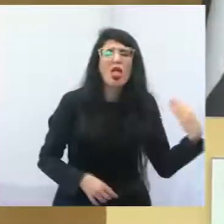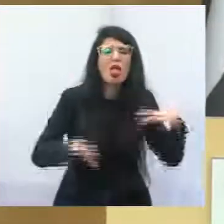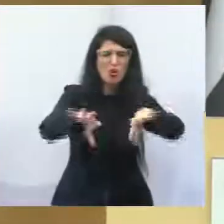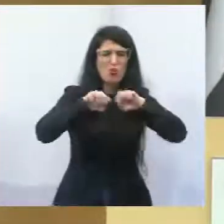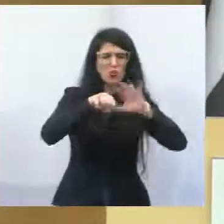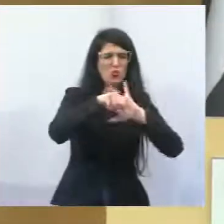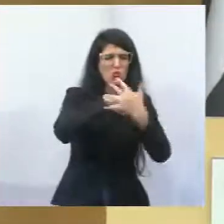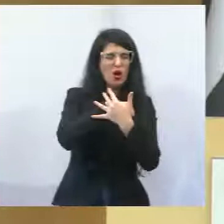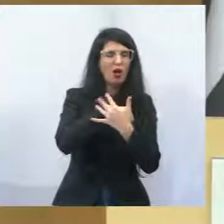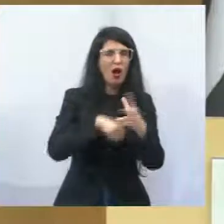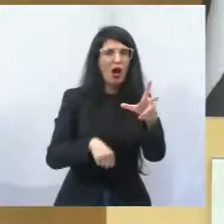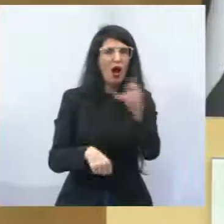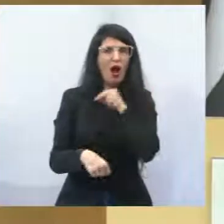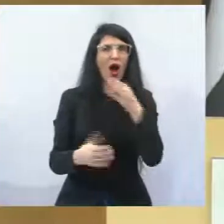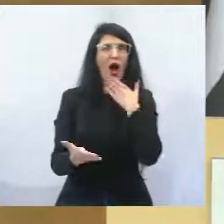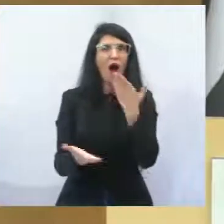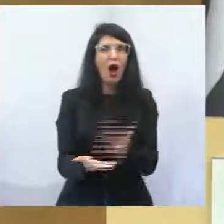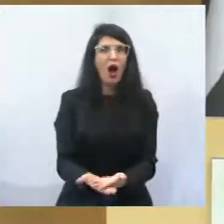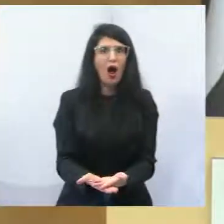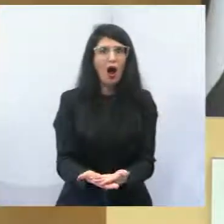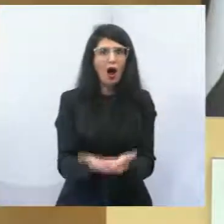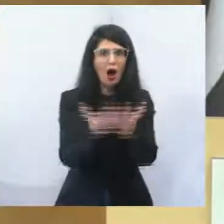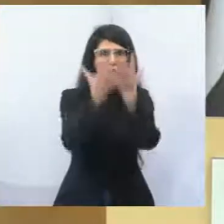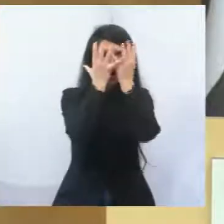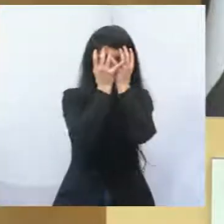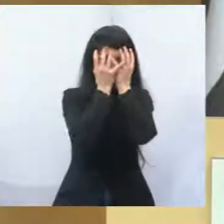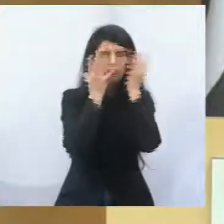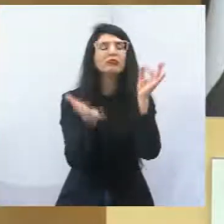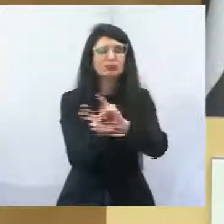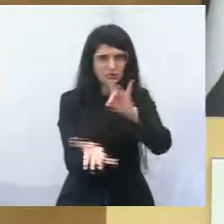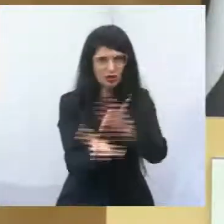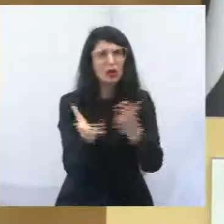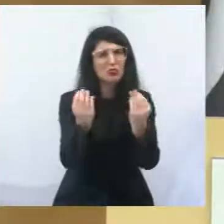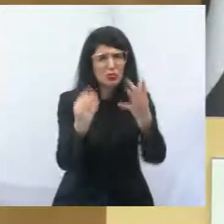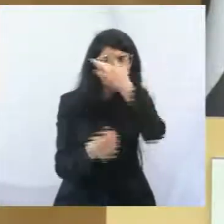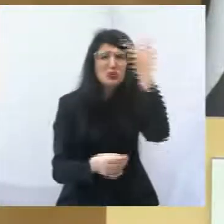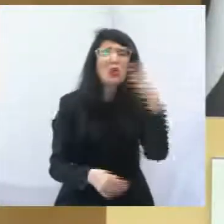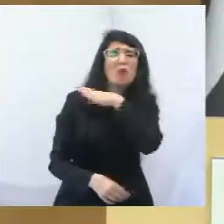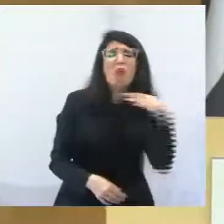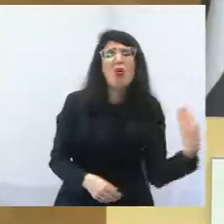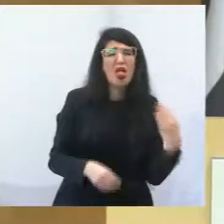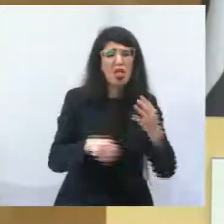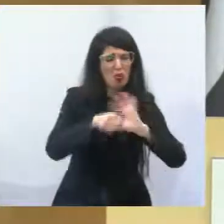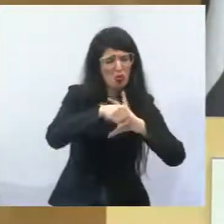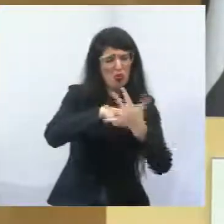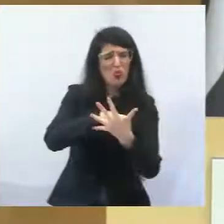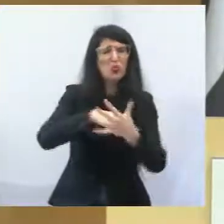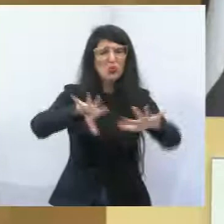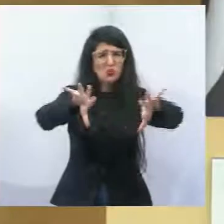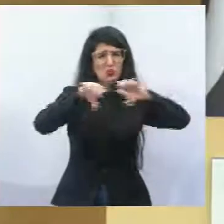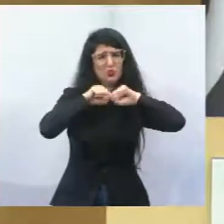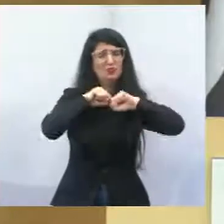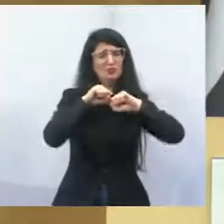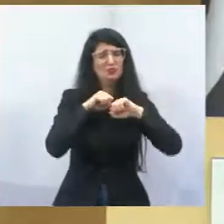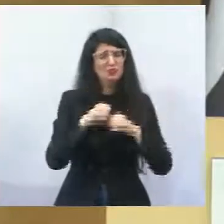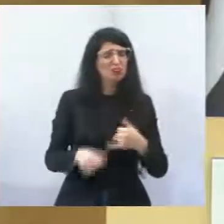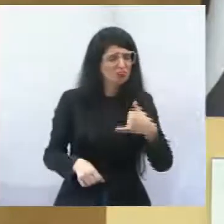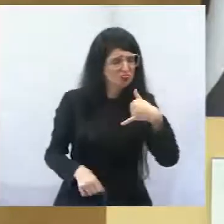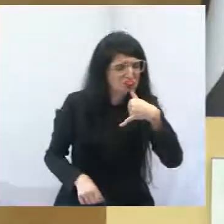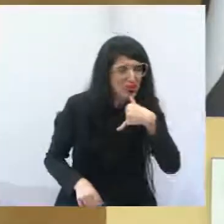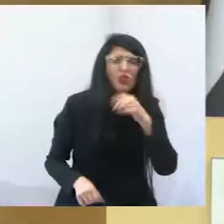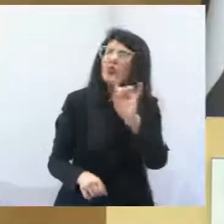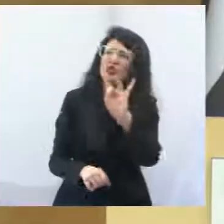teve tanta perda dessa forma como estamos tendo nessa pandemia. E não são só os